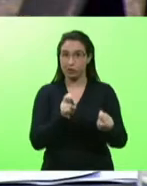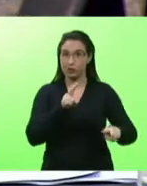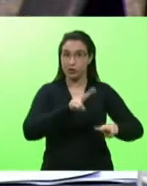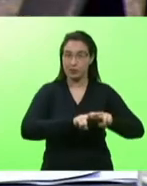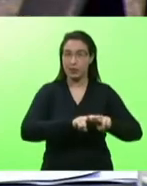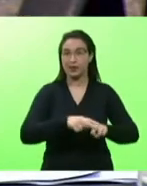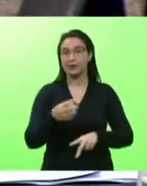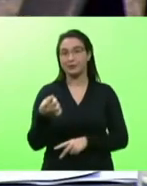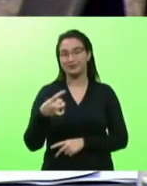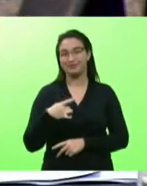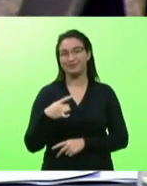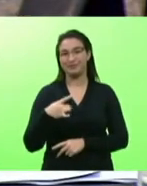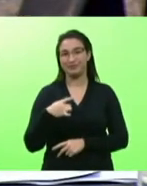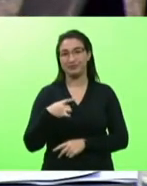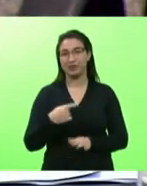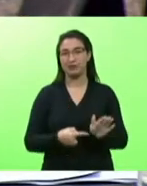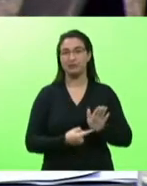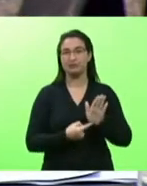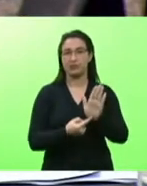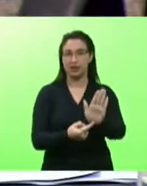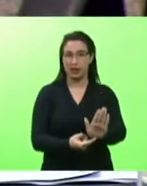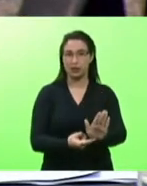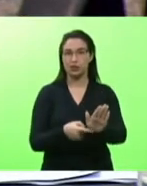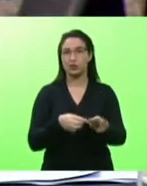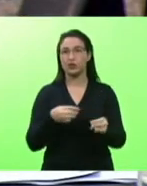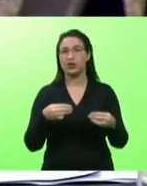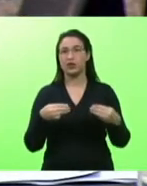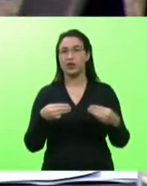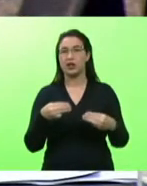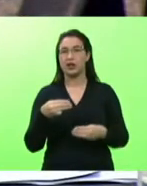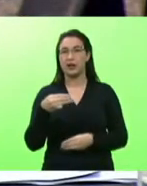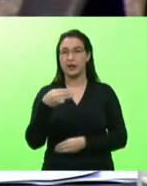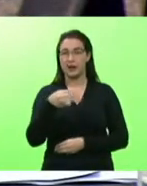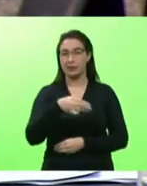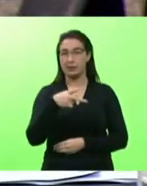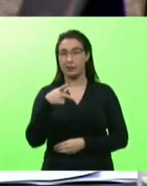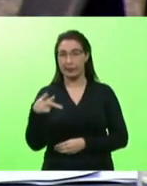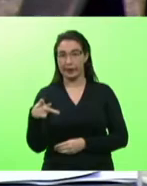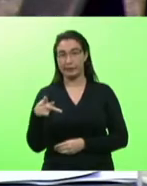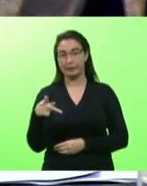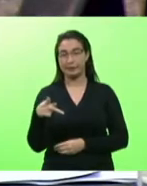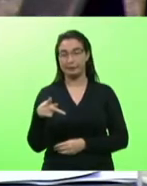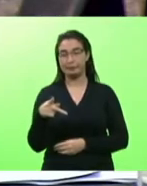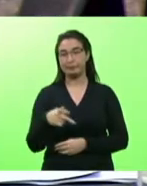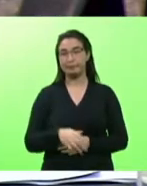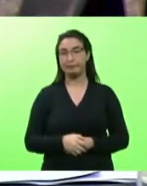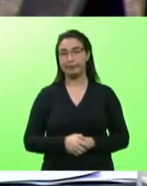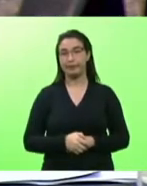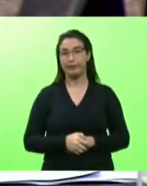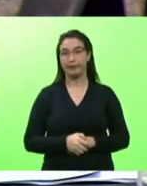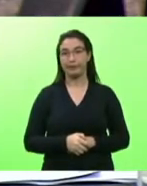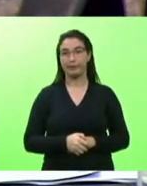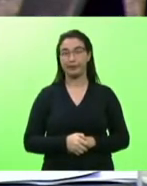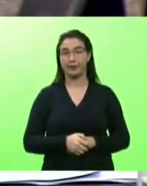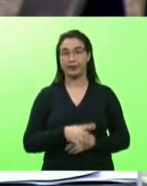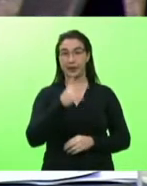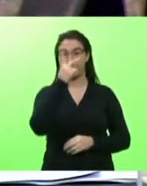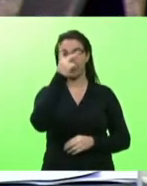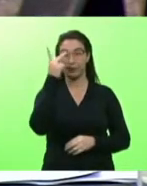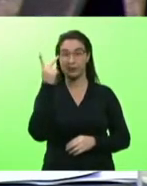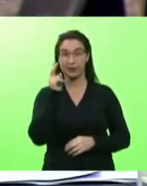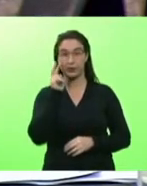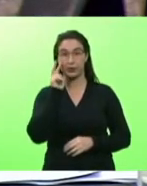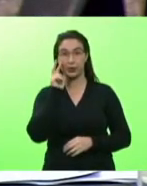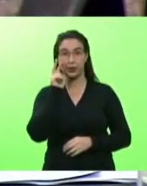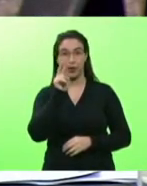boa e velha denúncia ao Ministério Público? O que não faz a perspectiva de você olhar pelo olho